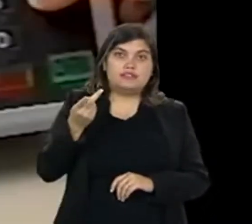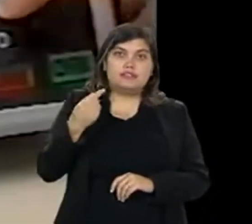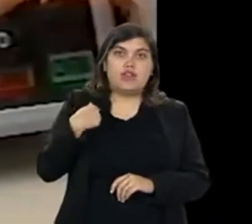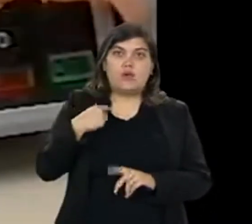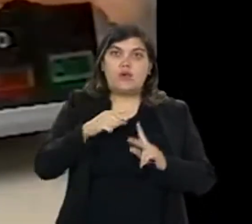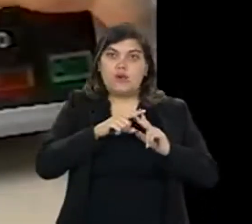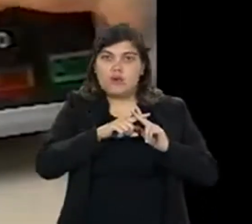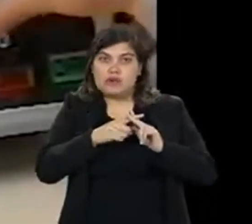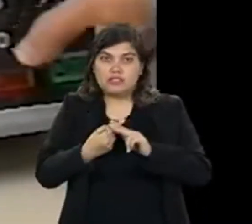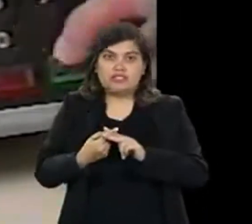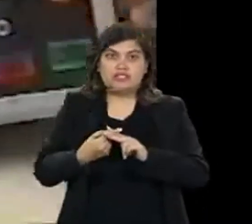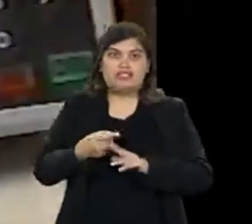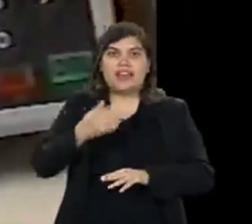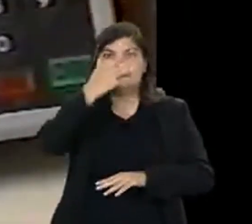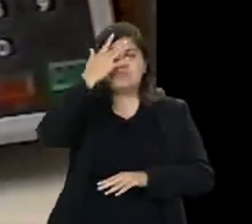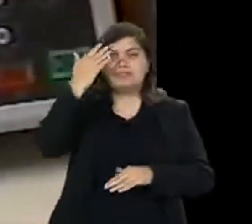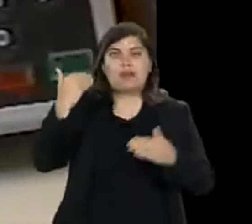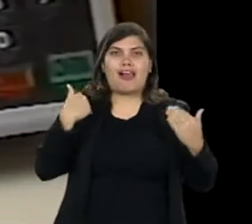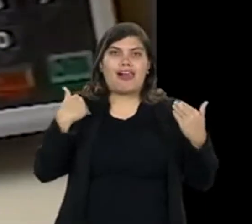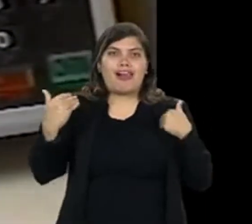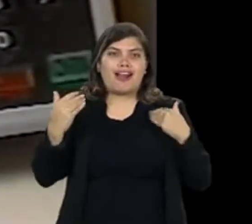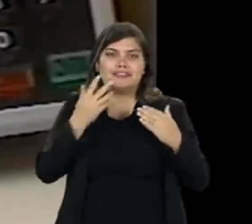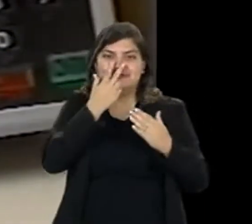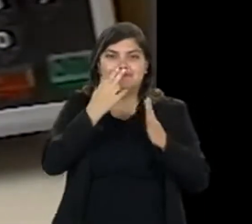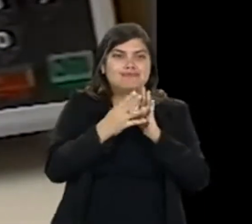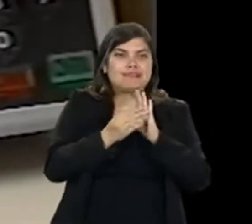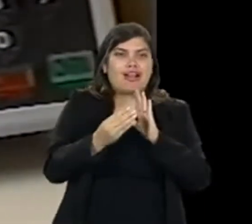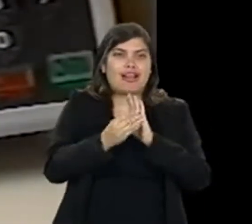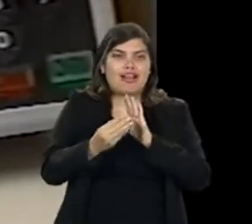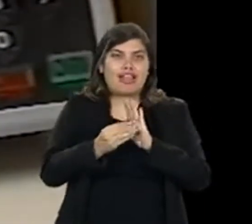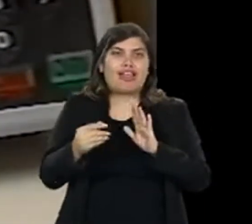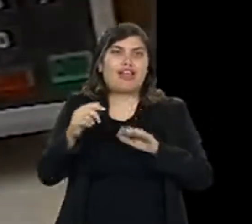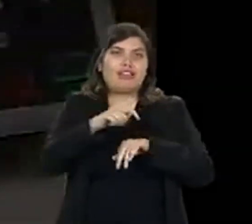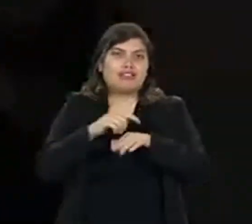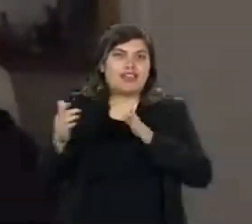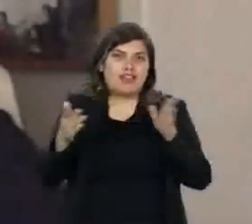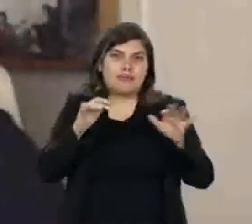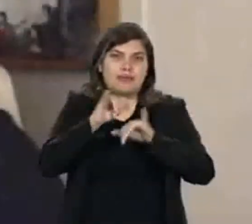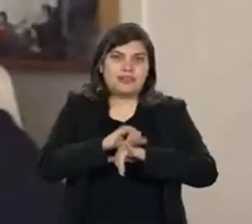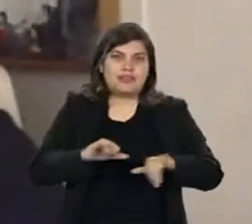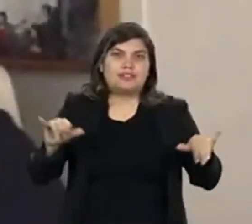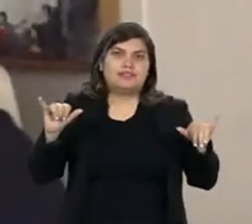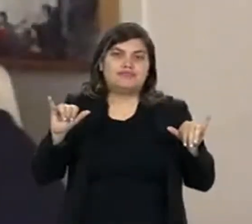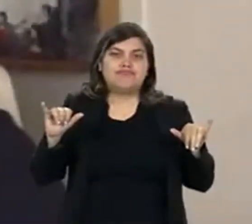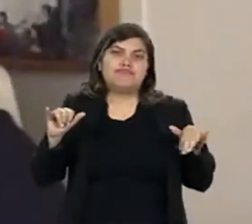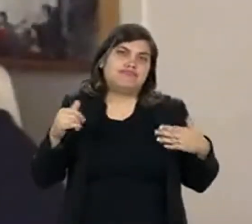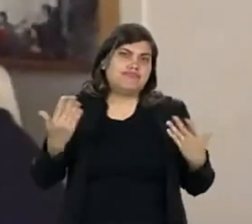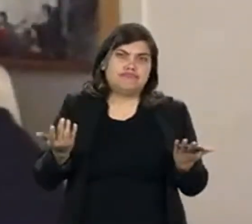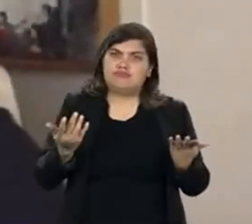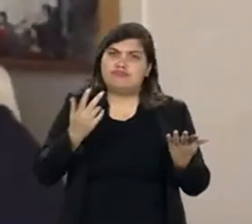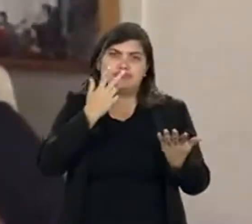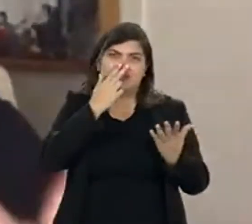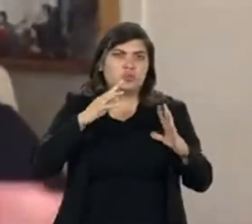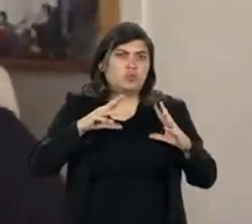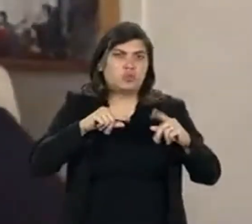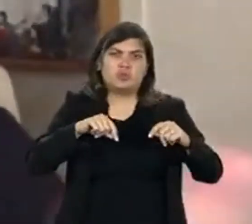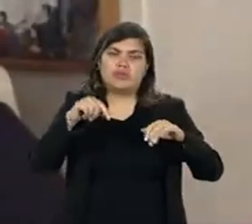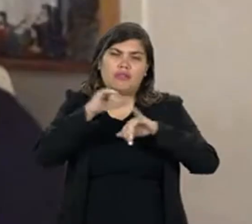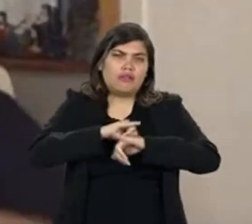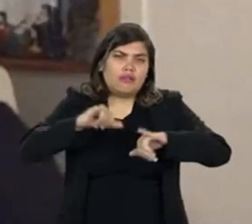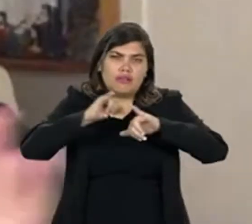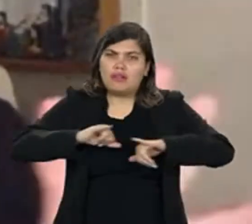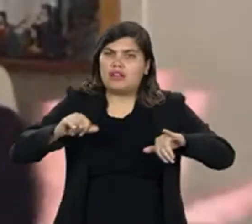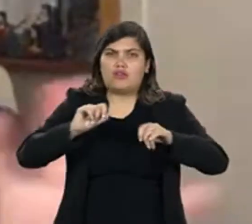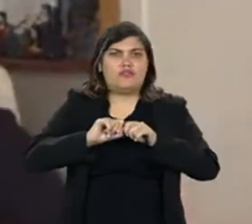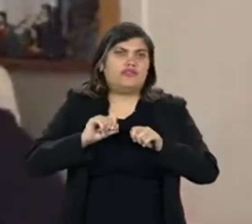enganei, vou corrigir. E aí as pessoas me imitavam na época da campanha, quando eu fui votar. Então, assim, era tudo